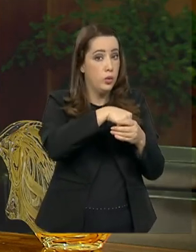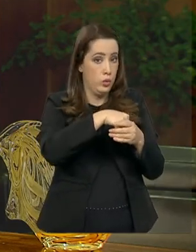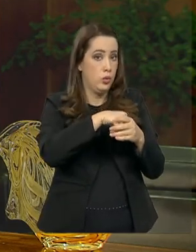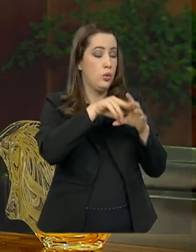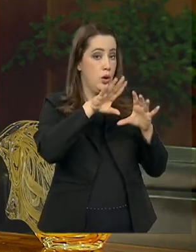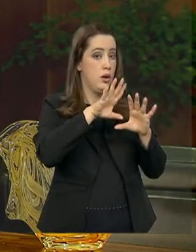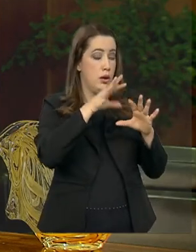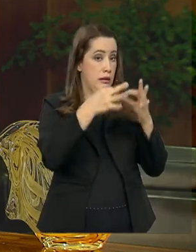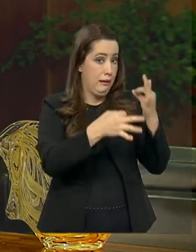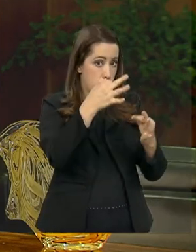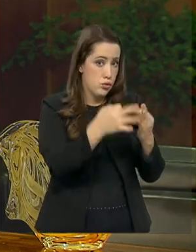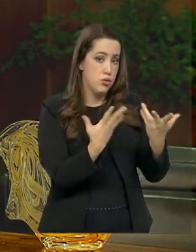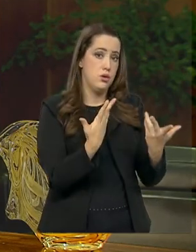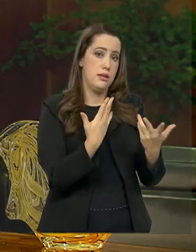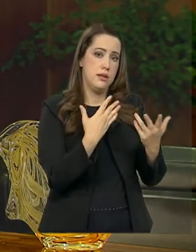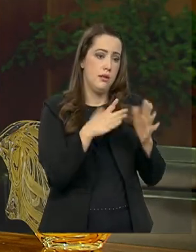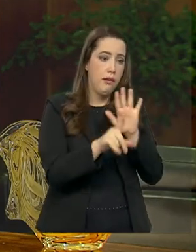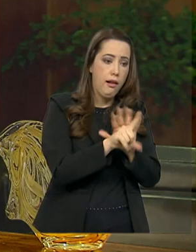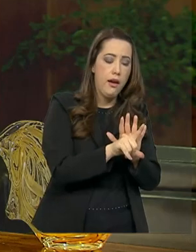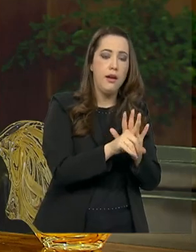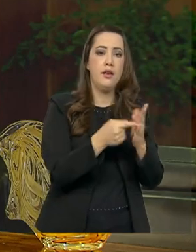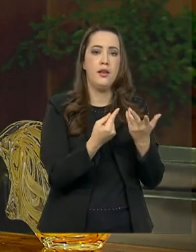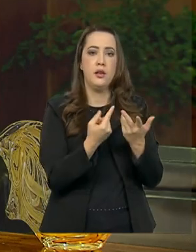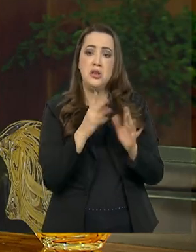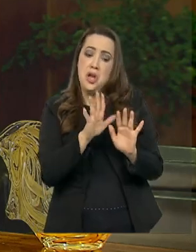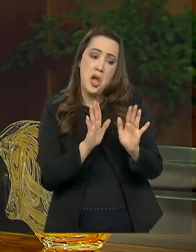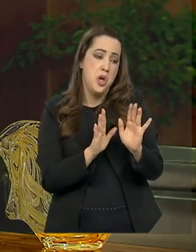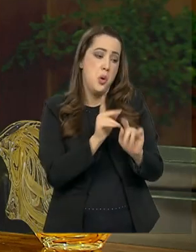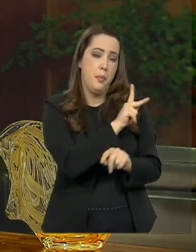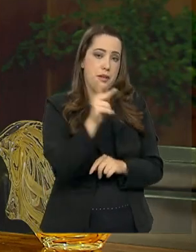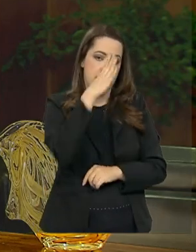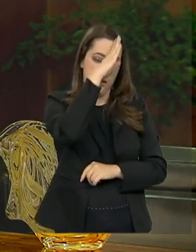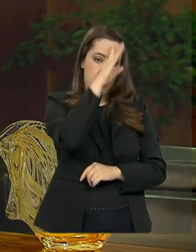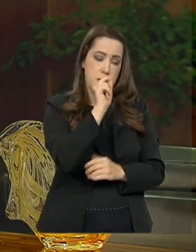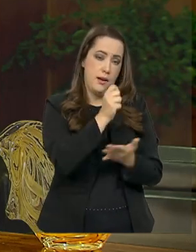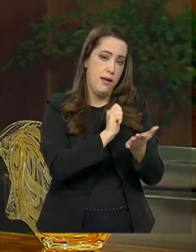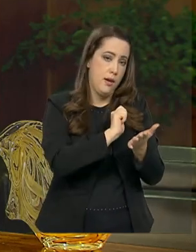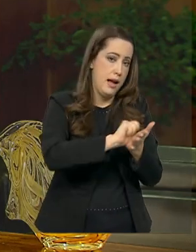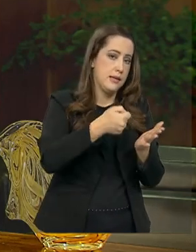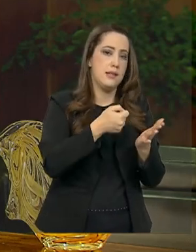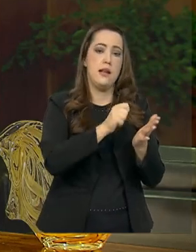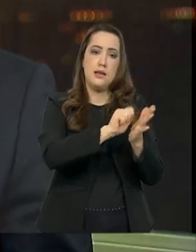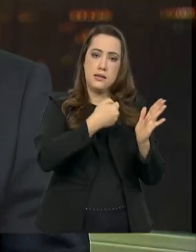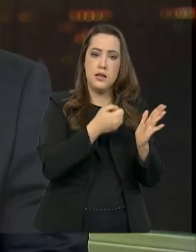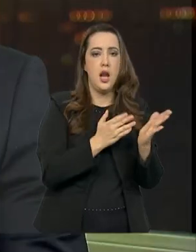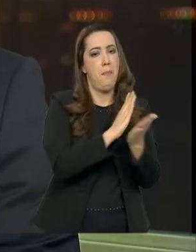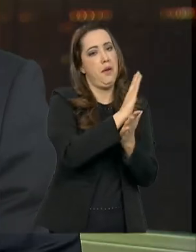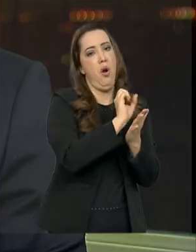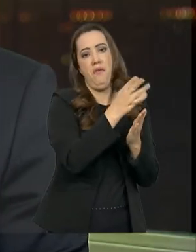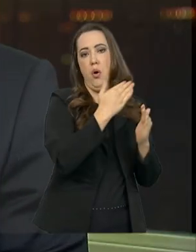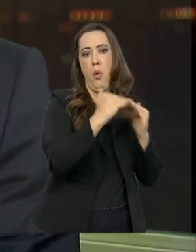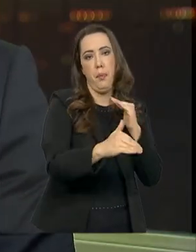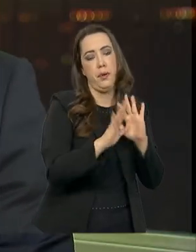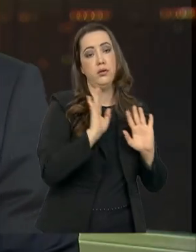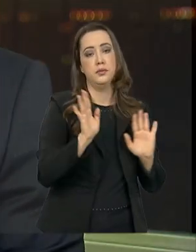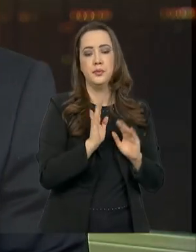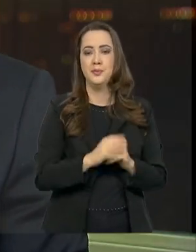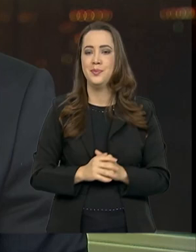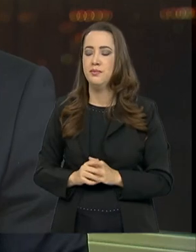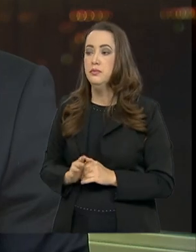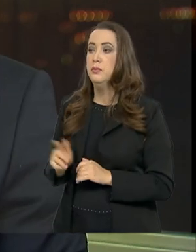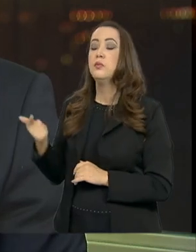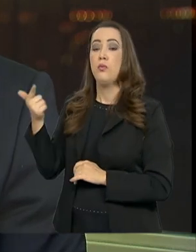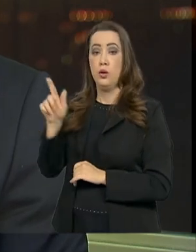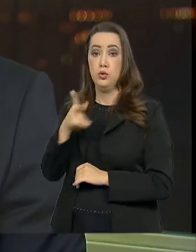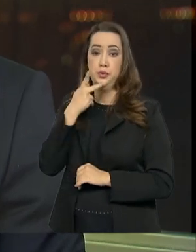assina, seja o decreto, seja o veto, seja a medida provisória e para que seja encaminhada a população. Voltando um pouquinho ao trabalho da